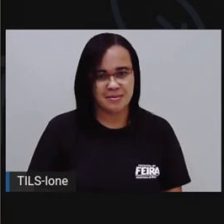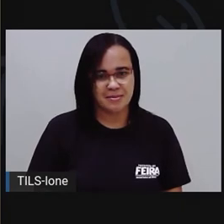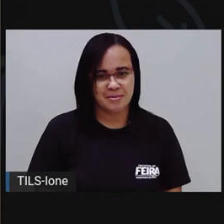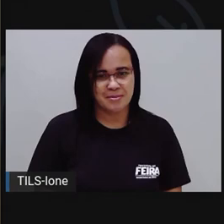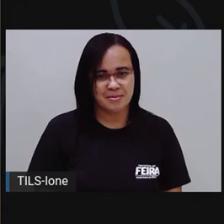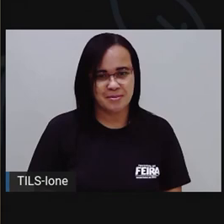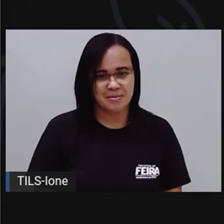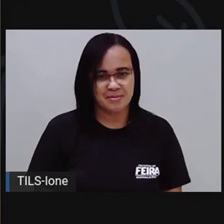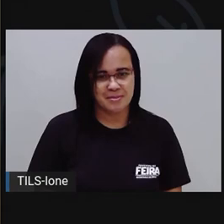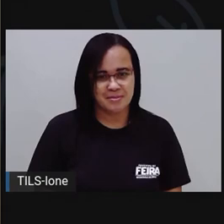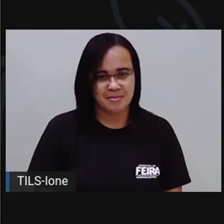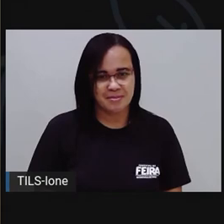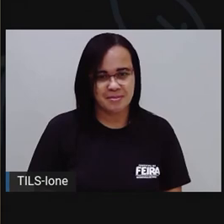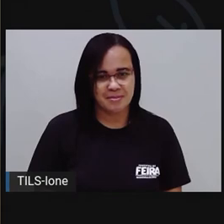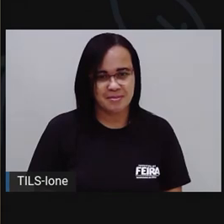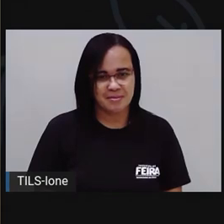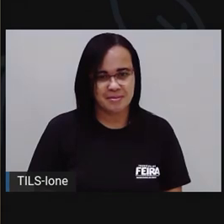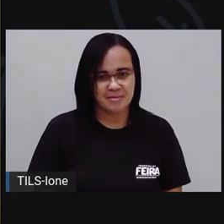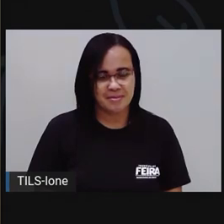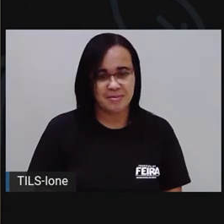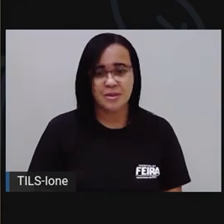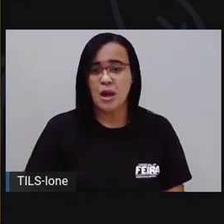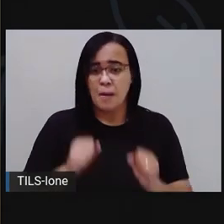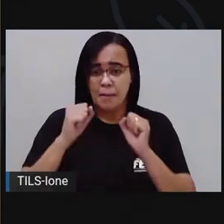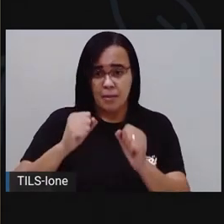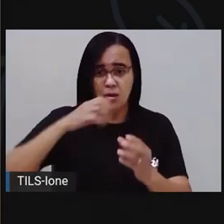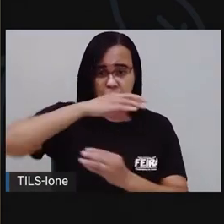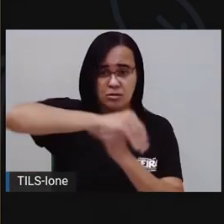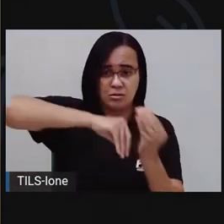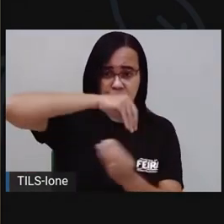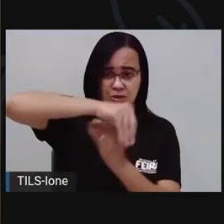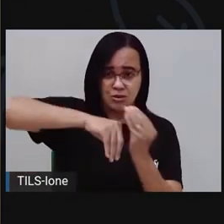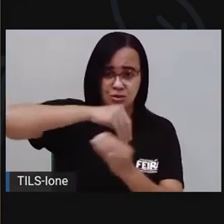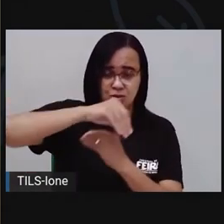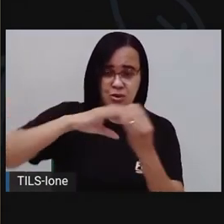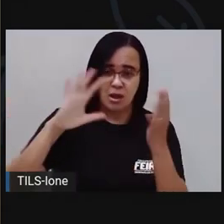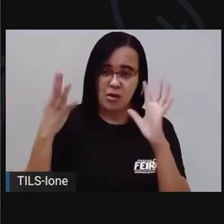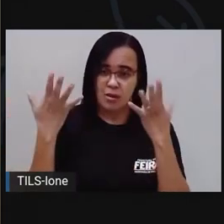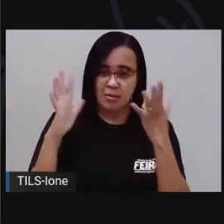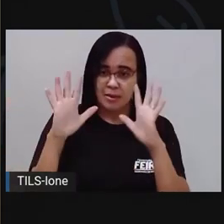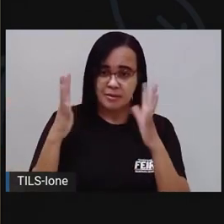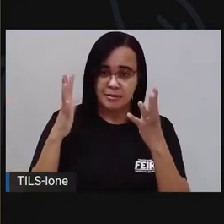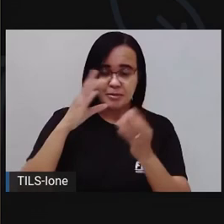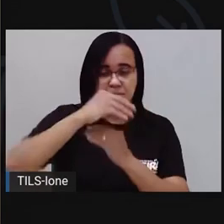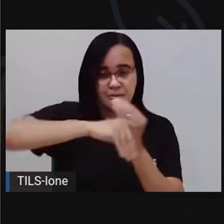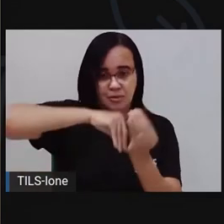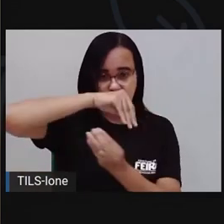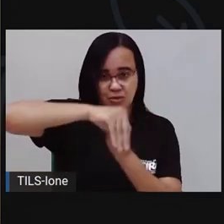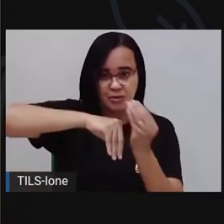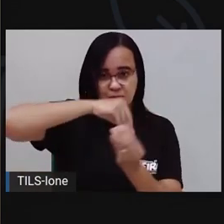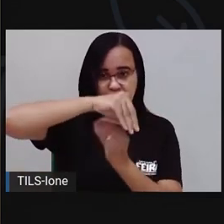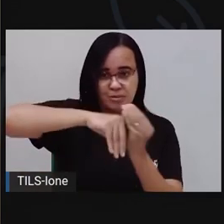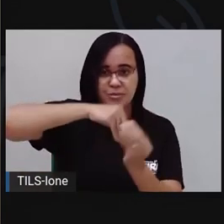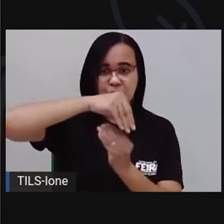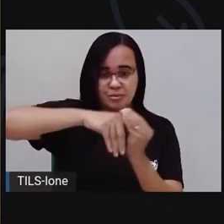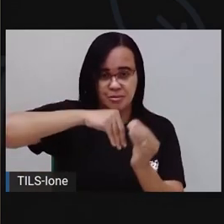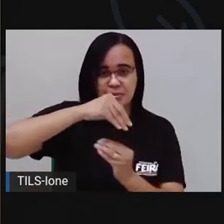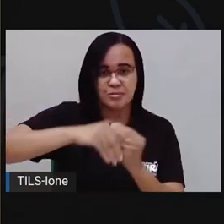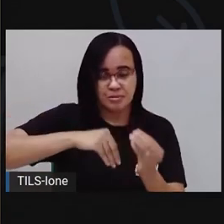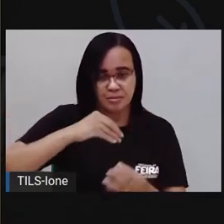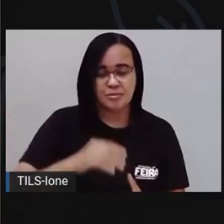Vamos agora misturar. Vocês podem misturar com a mão também, tá? A Pró não vai misturar aqui, porque a Pró está com mão suja, né? Mexendo no mouse,